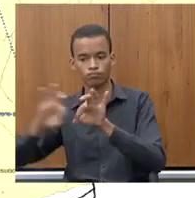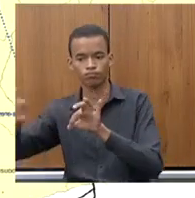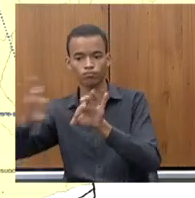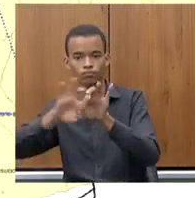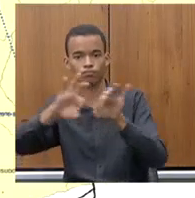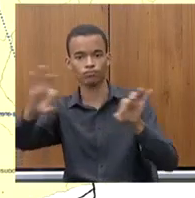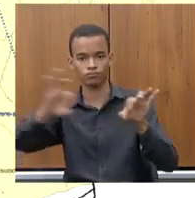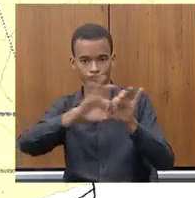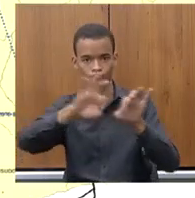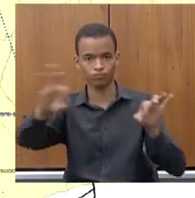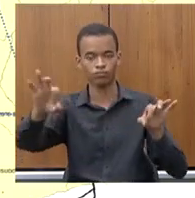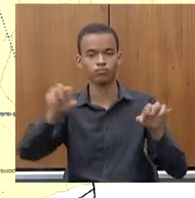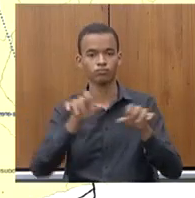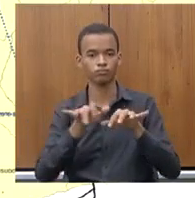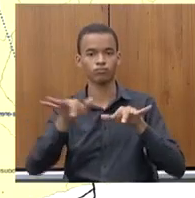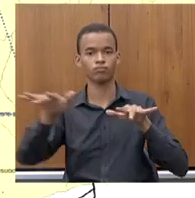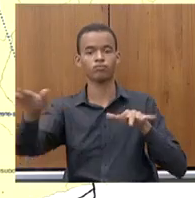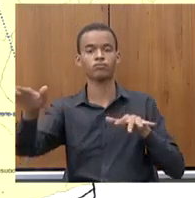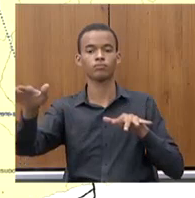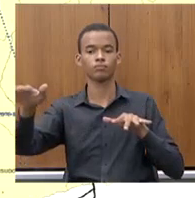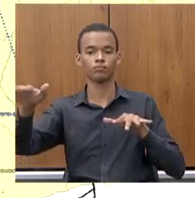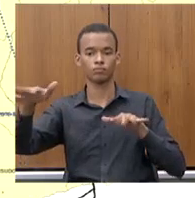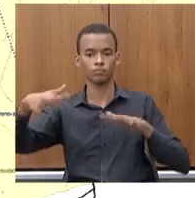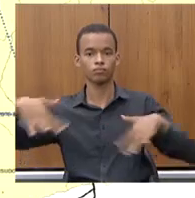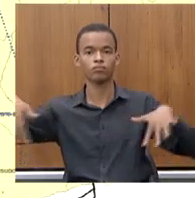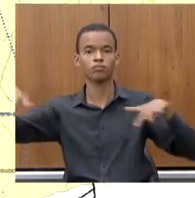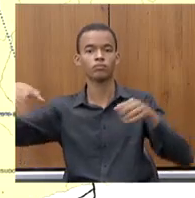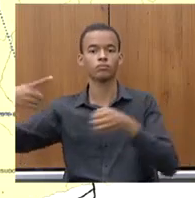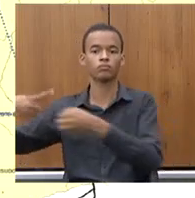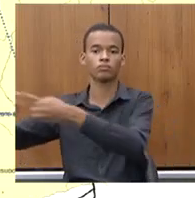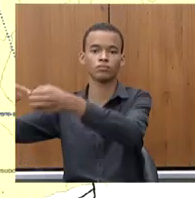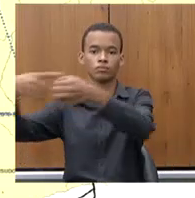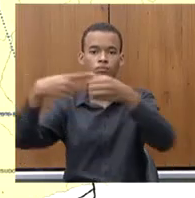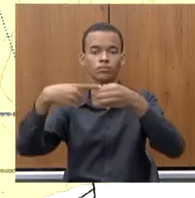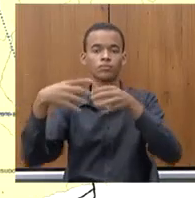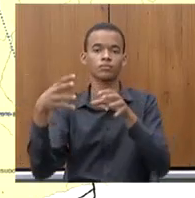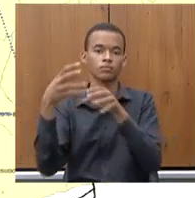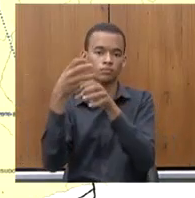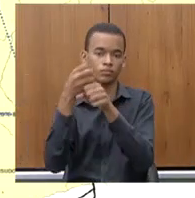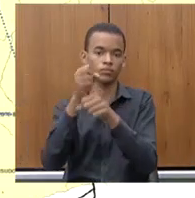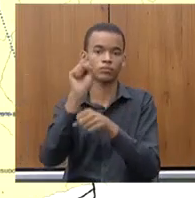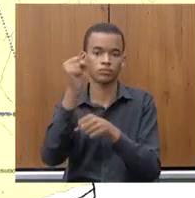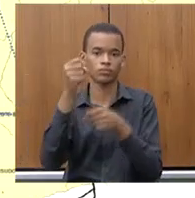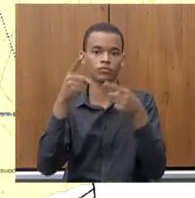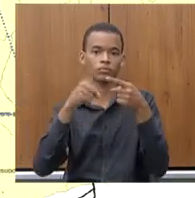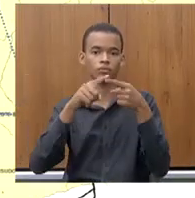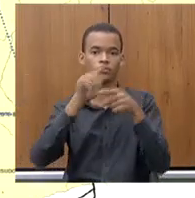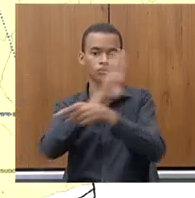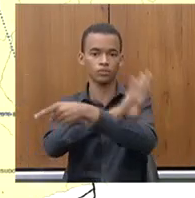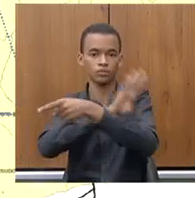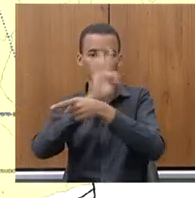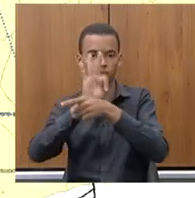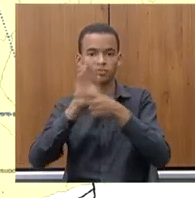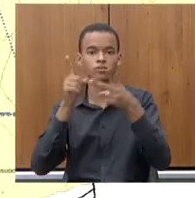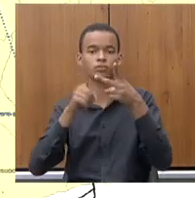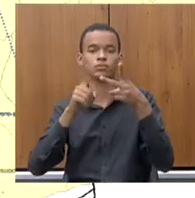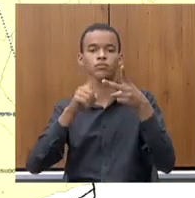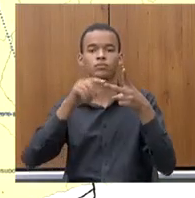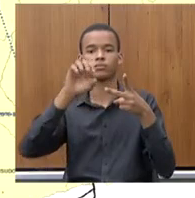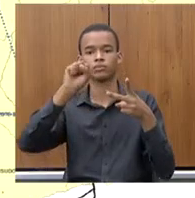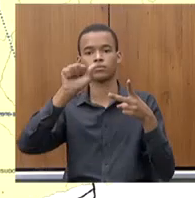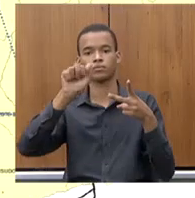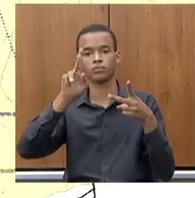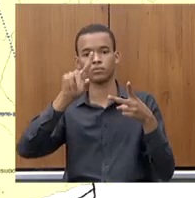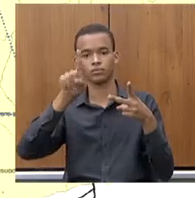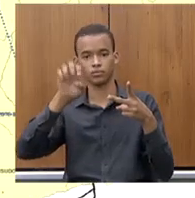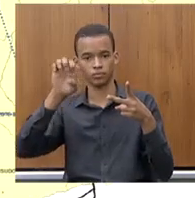contemplados oito municípios com esse gasoduto. Betim Sarzendo São Joaquim de Bicas